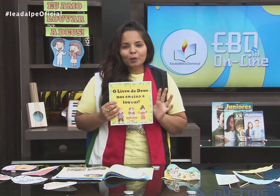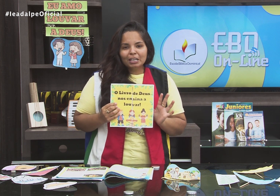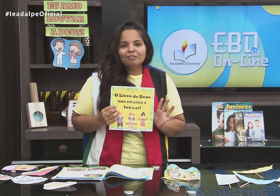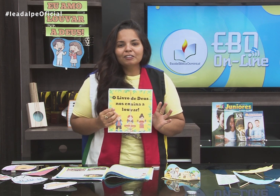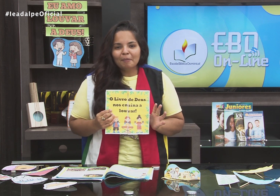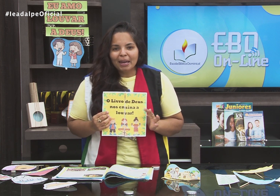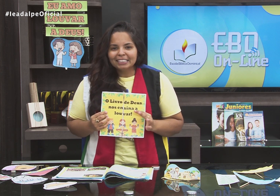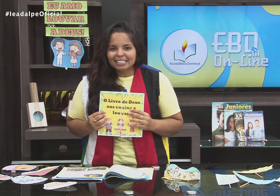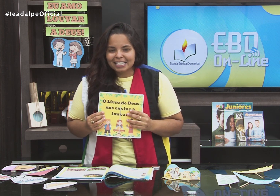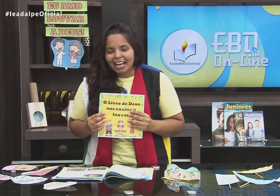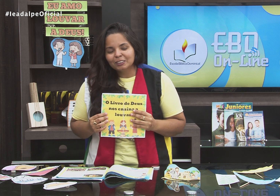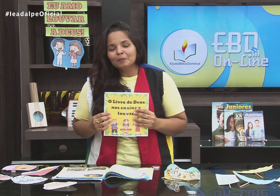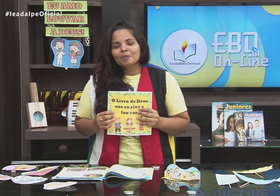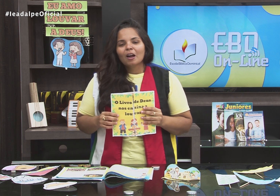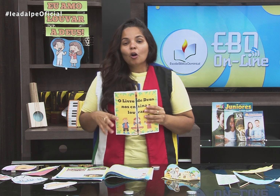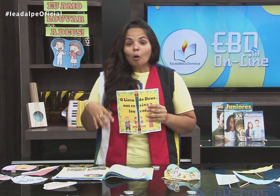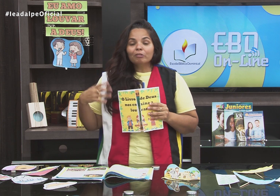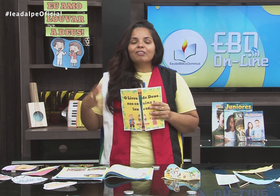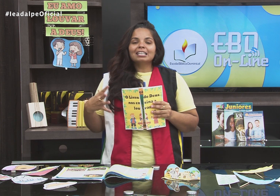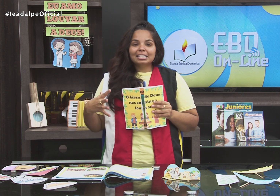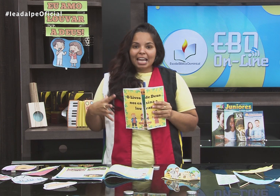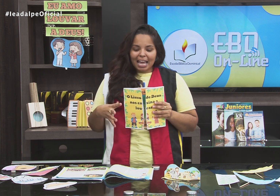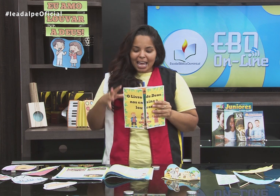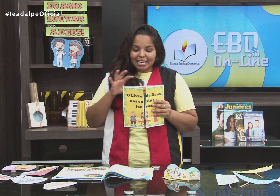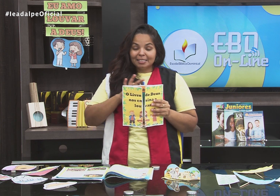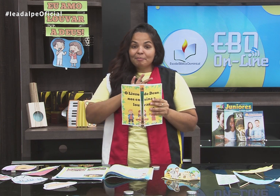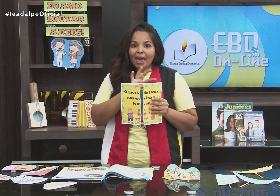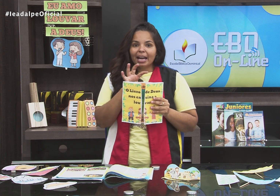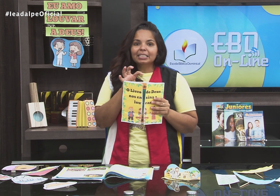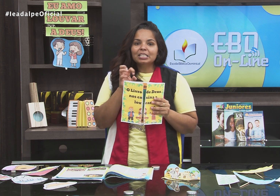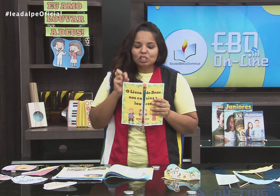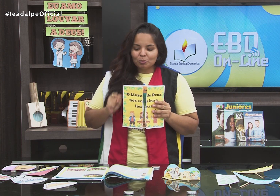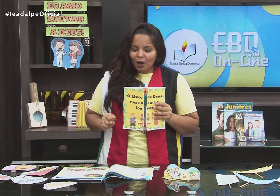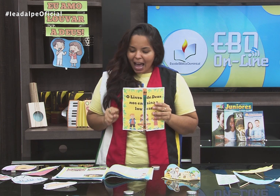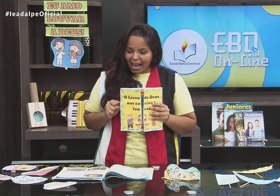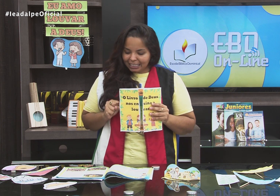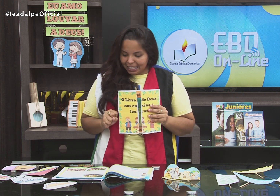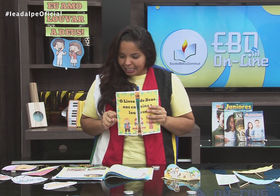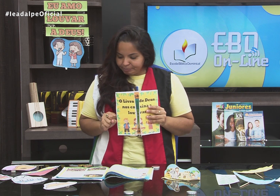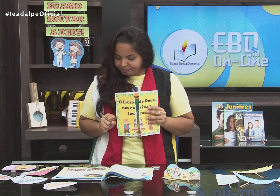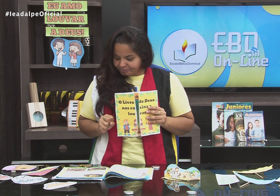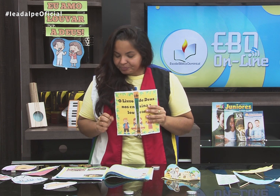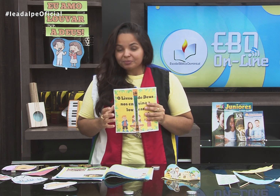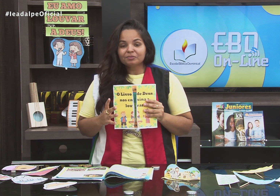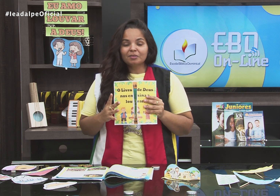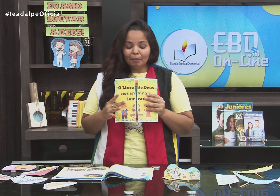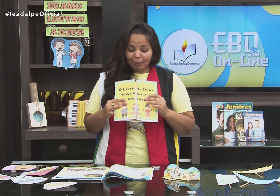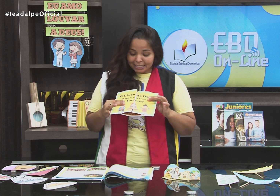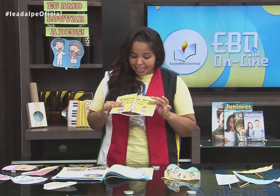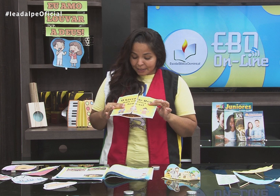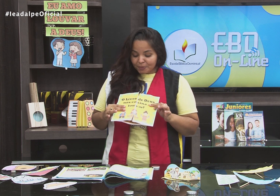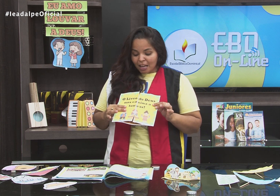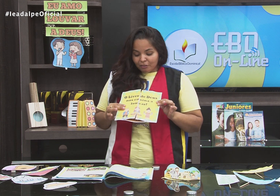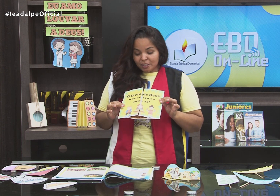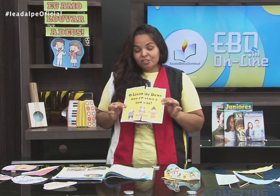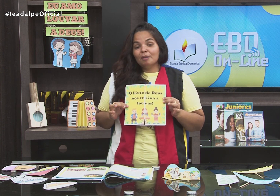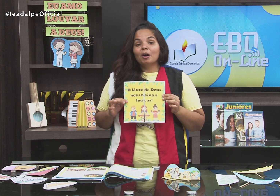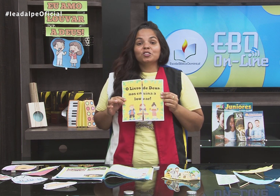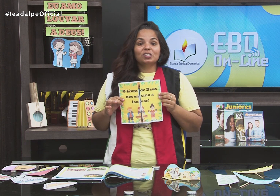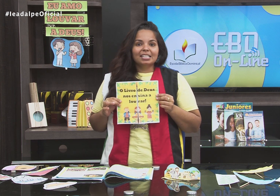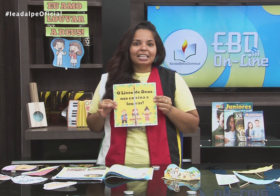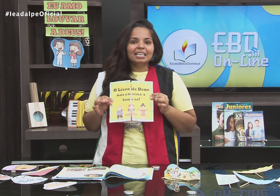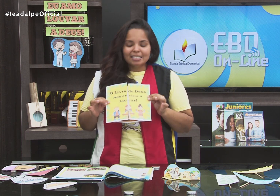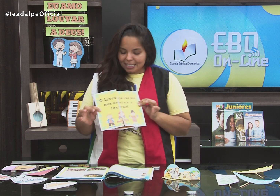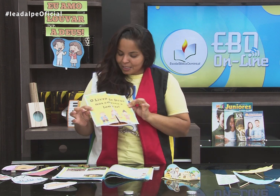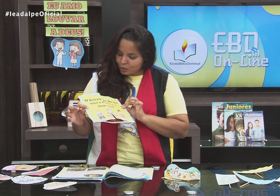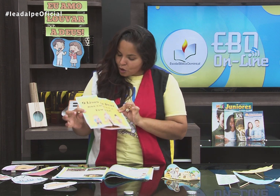disponível também, tá certo? Como fazer esse mecanismo aqui. Mas aí, você já